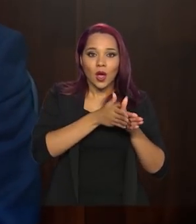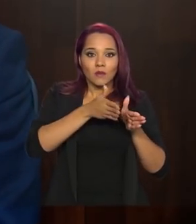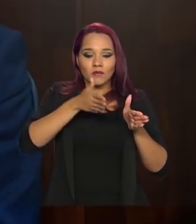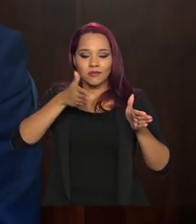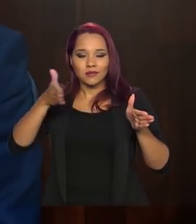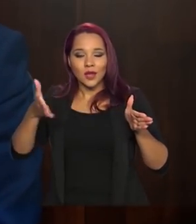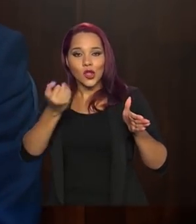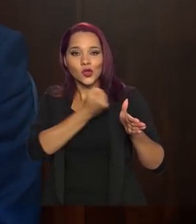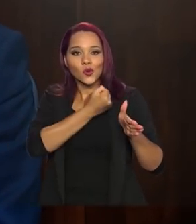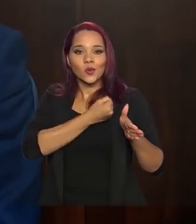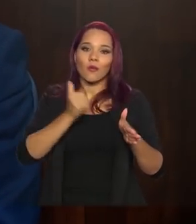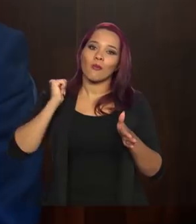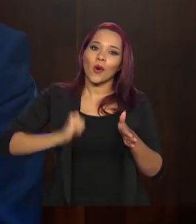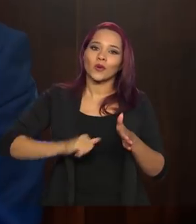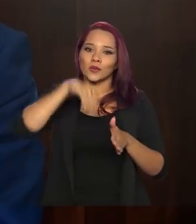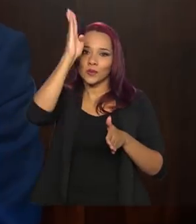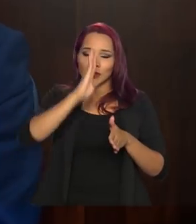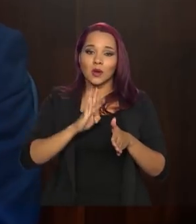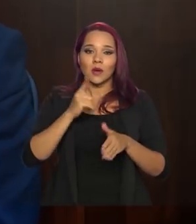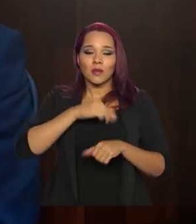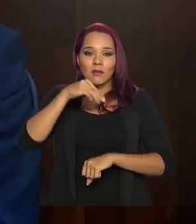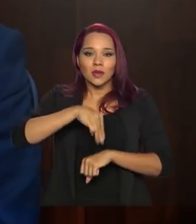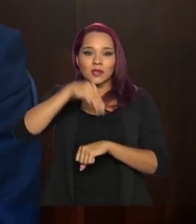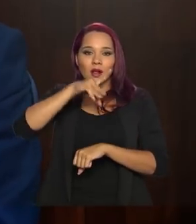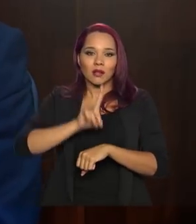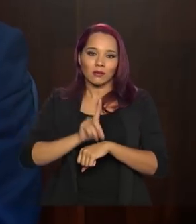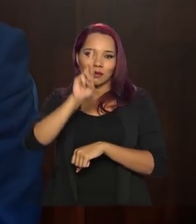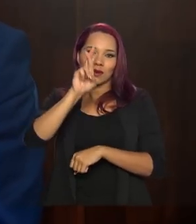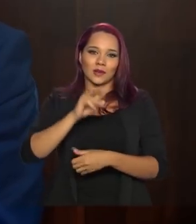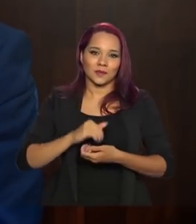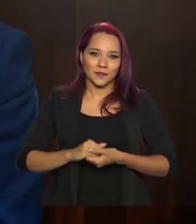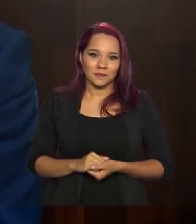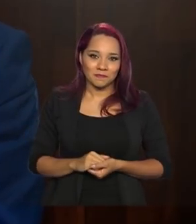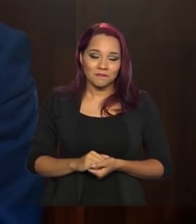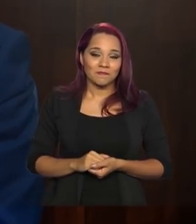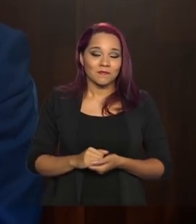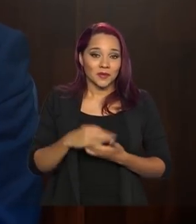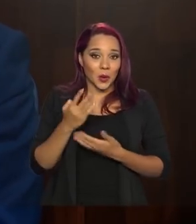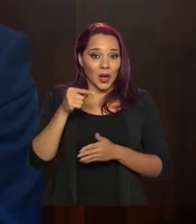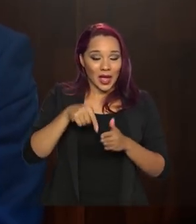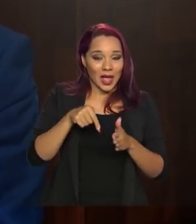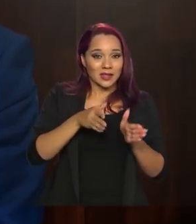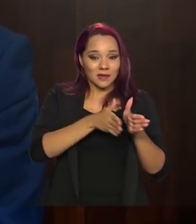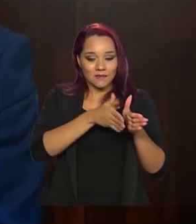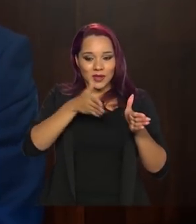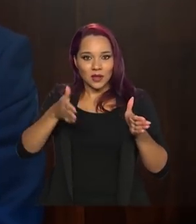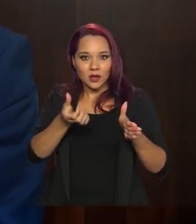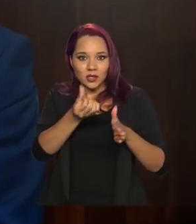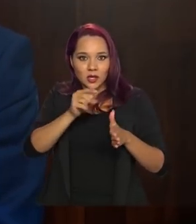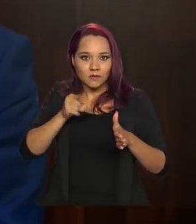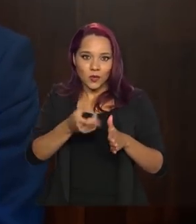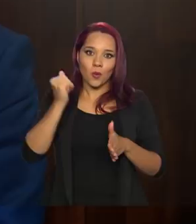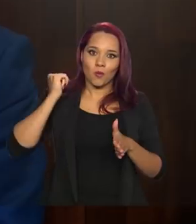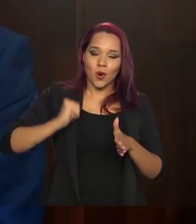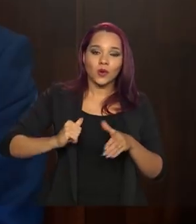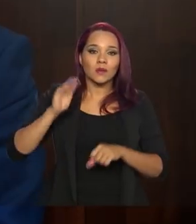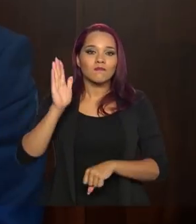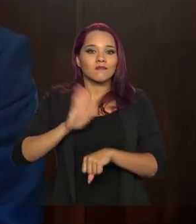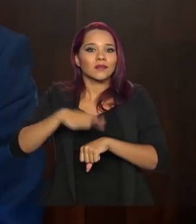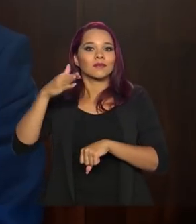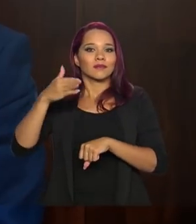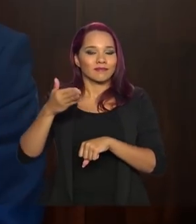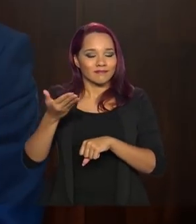número total de bolsas no Brasil para mestrado e doutorado. Sendo que essa ampliação foram 6 mil bolsas a mais